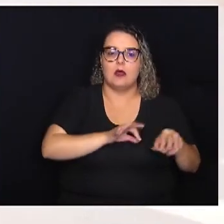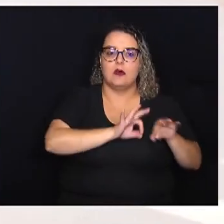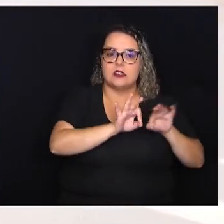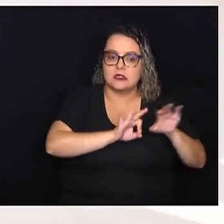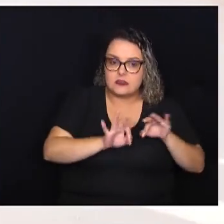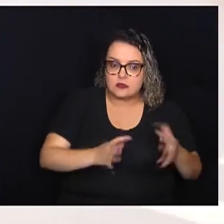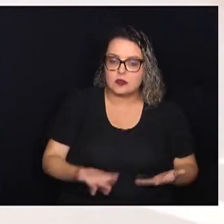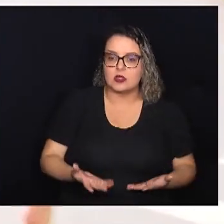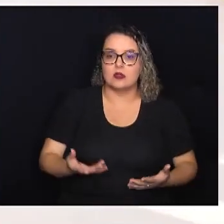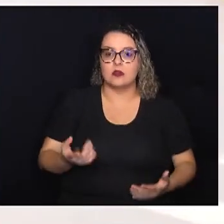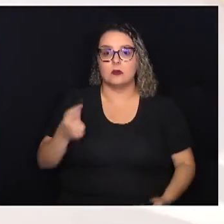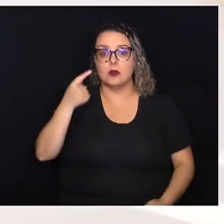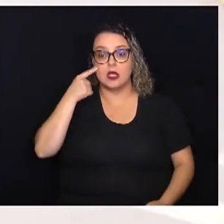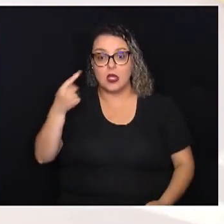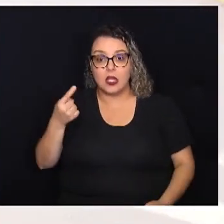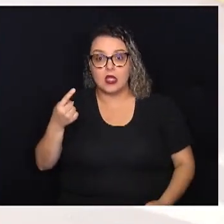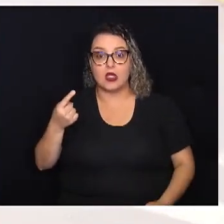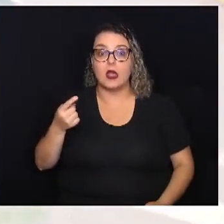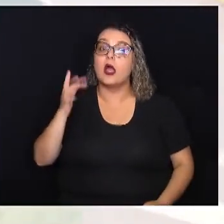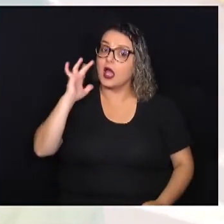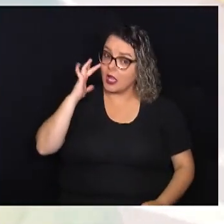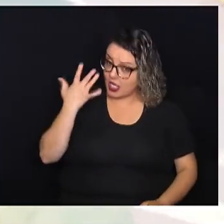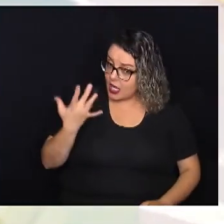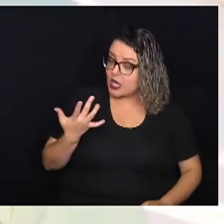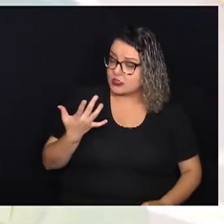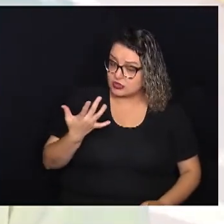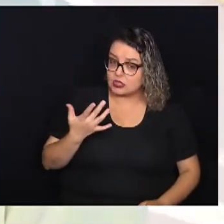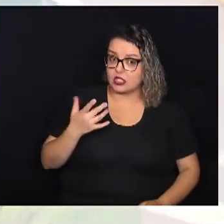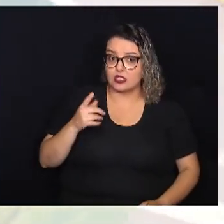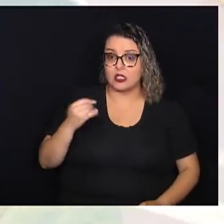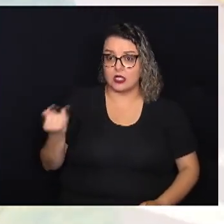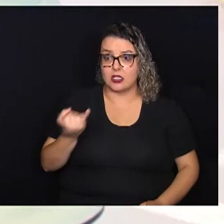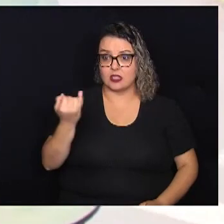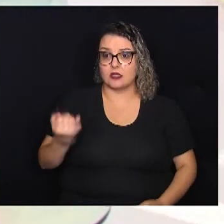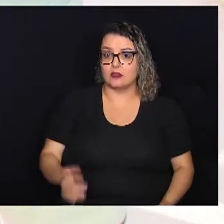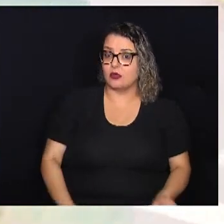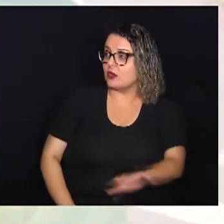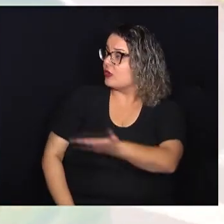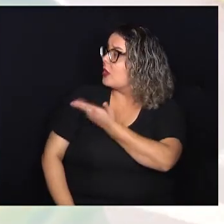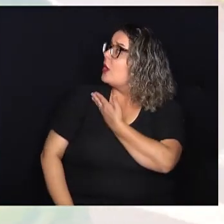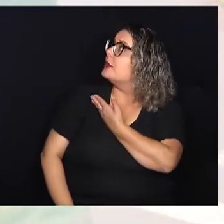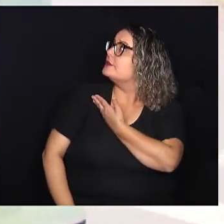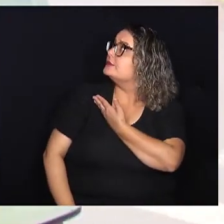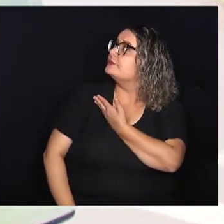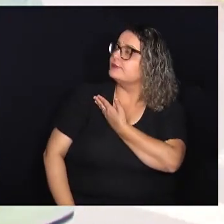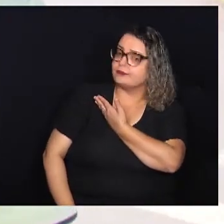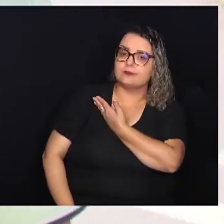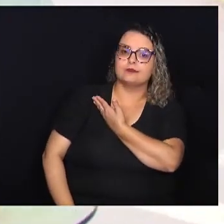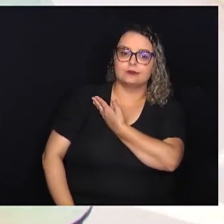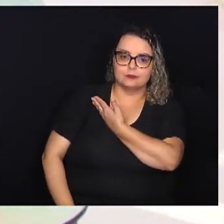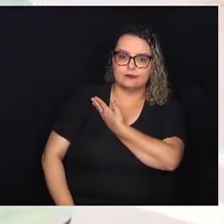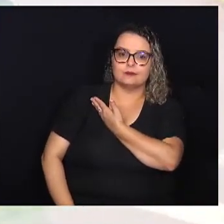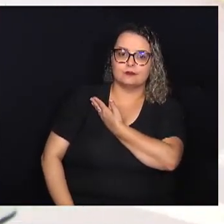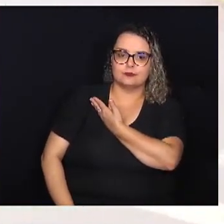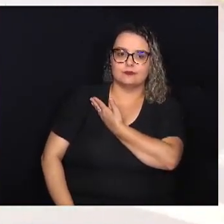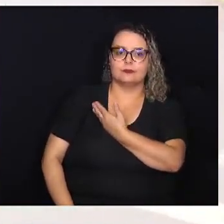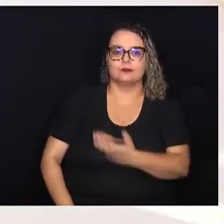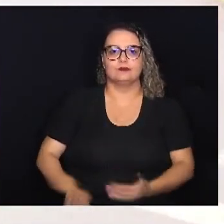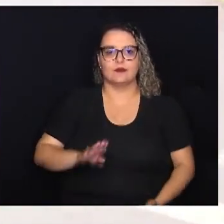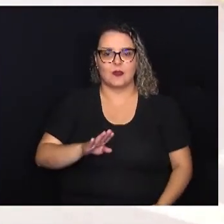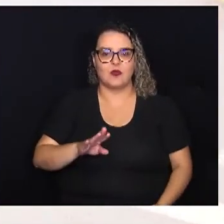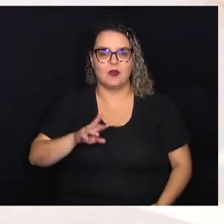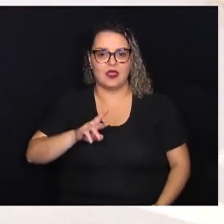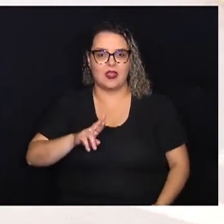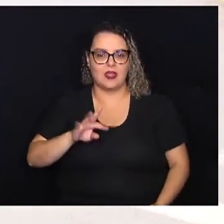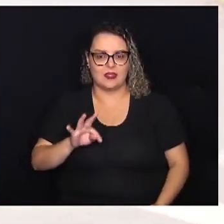pegaram a ideia, acharam que seria interessante aqui esse trabalho, essa performance aqui no paredão aqui do BRT, marginal da John